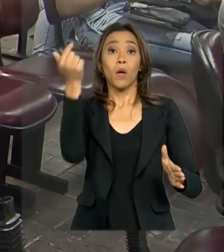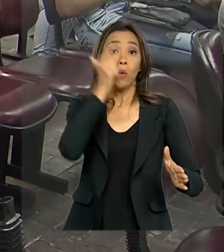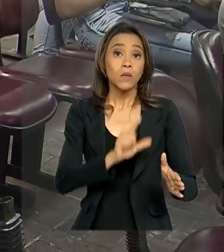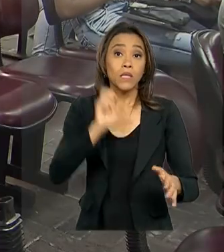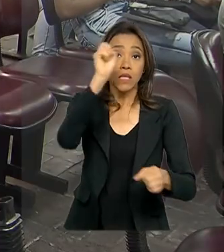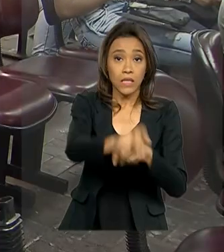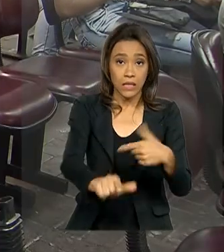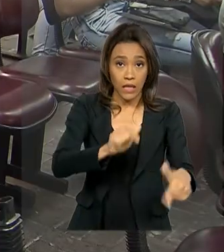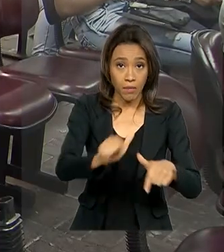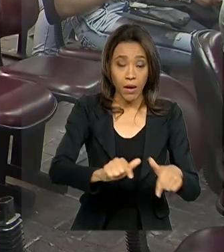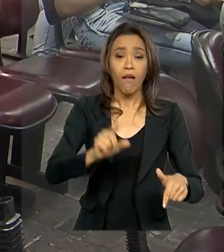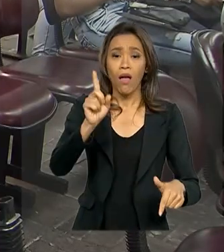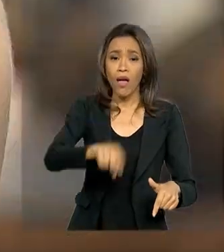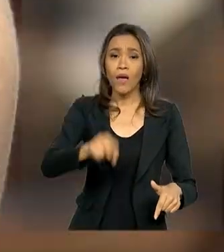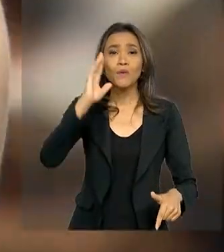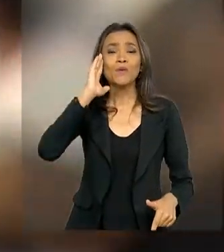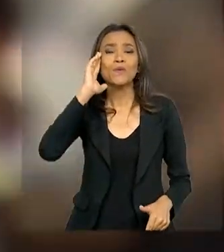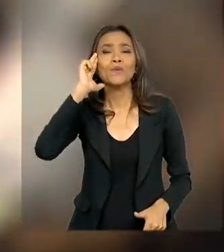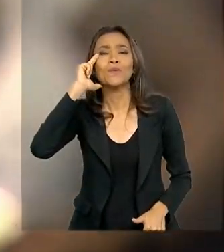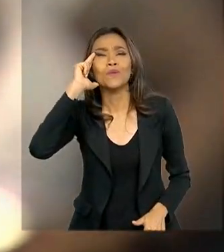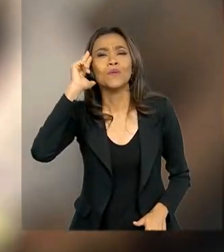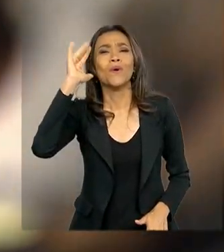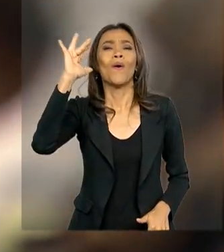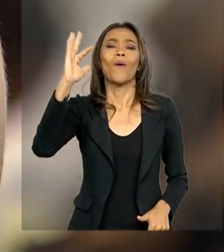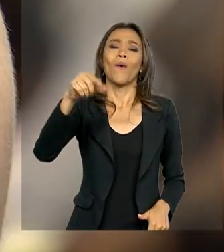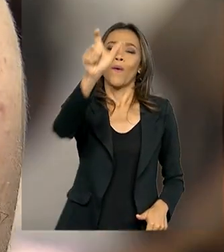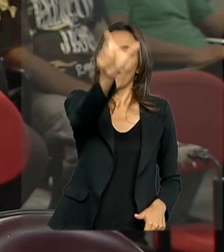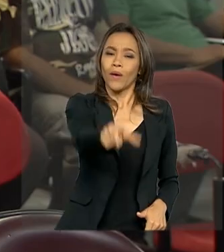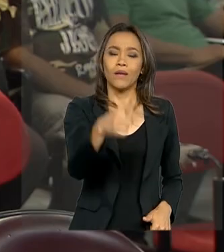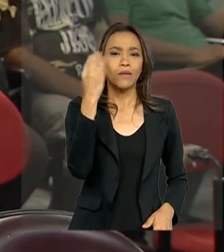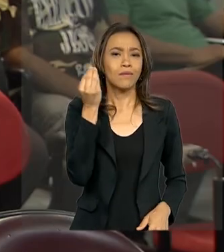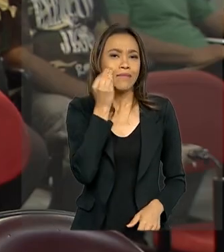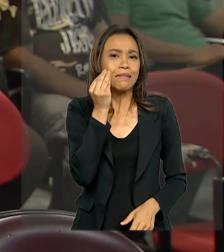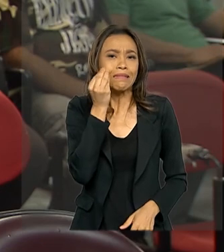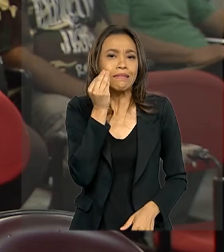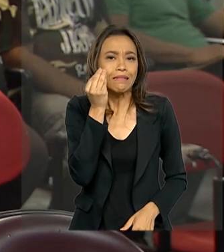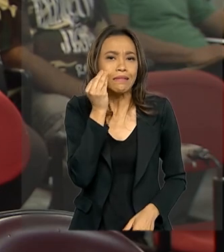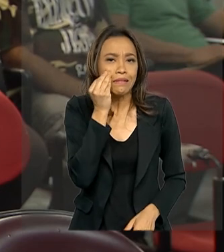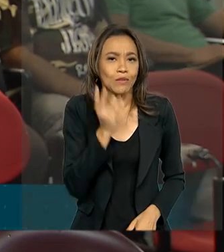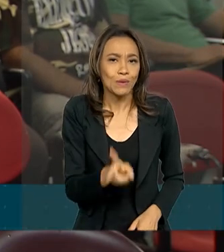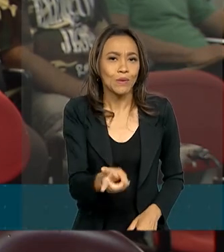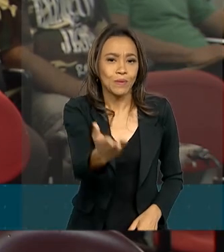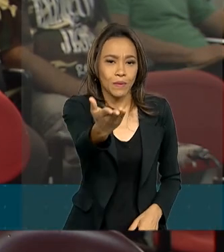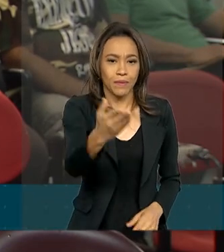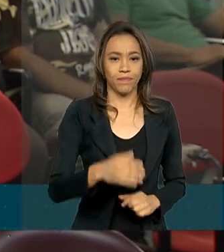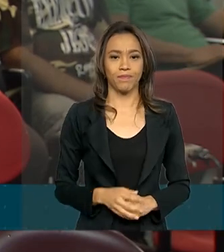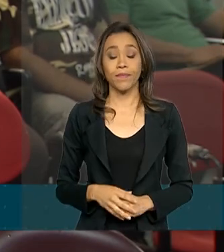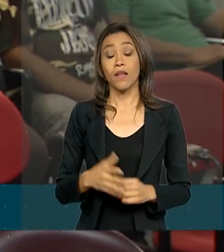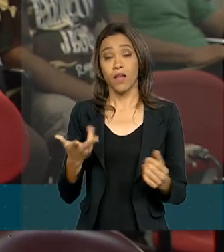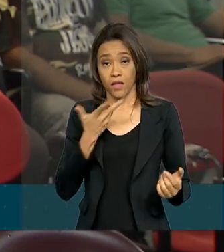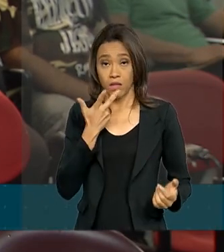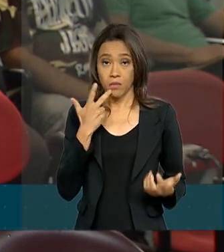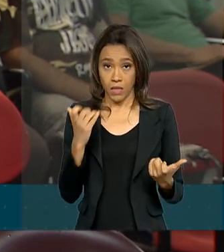também é o sonho de Igor. Mas ele continua tentando. Hoje em dia eles estão exigindo bastante